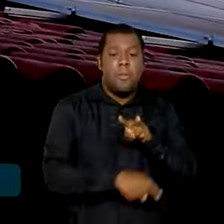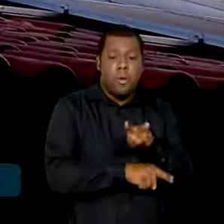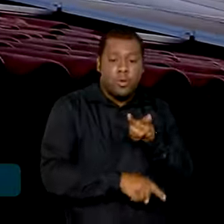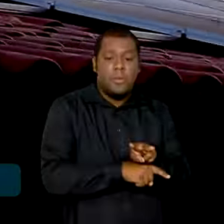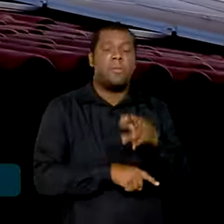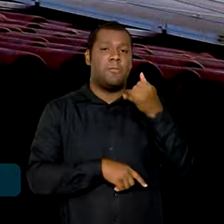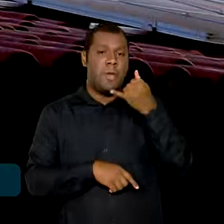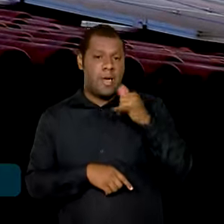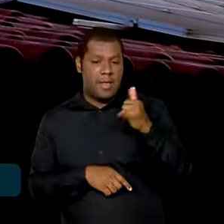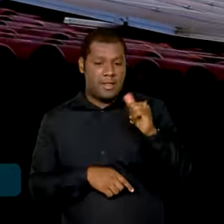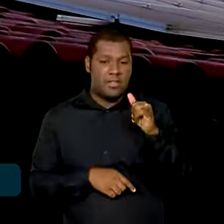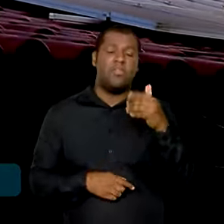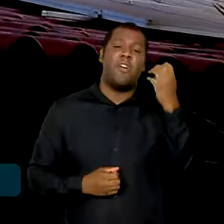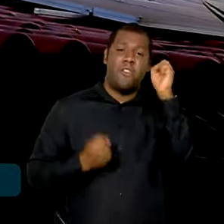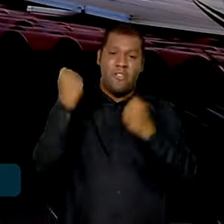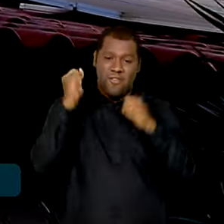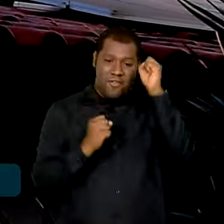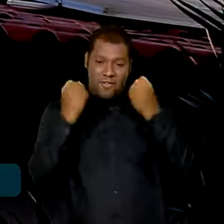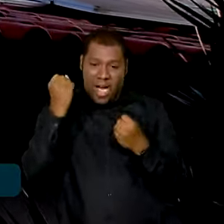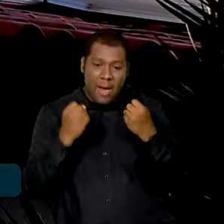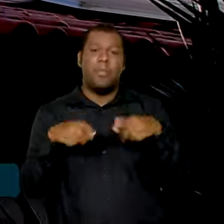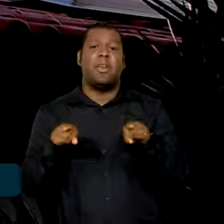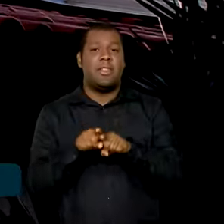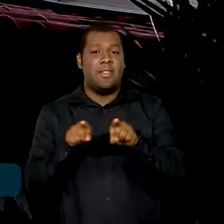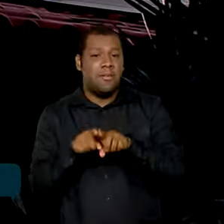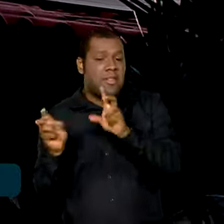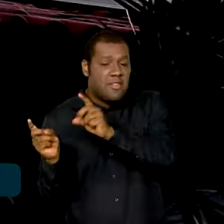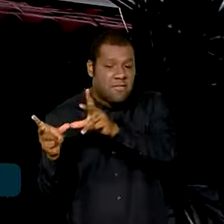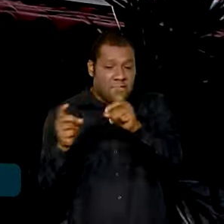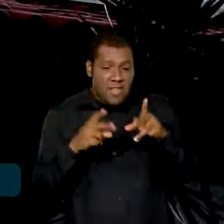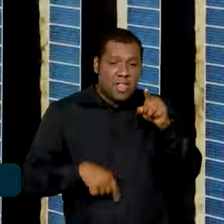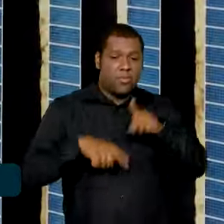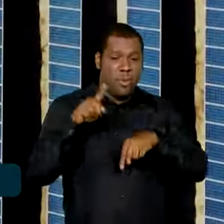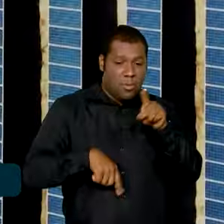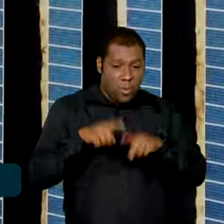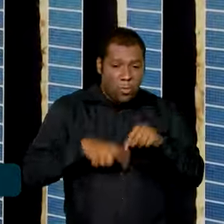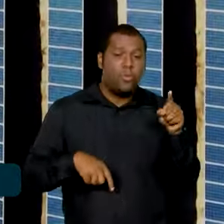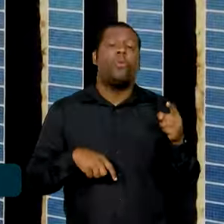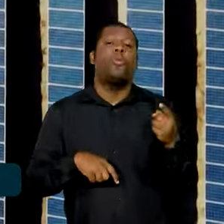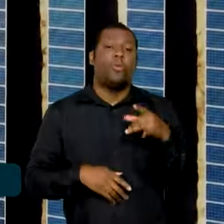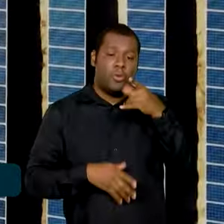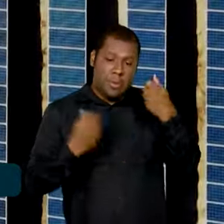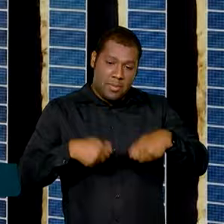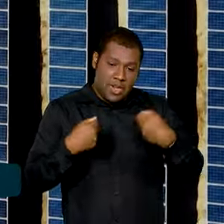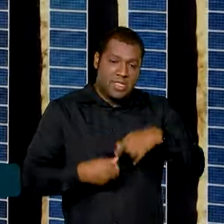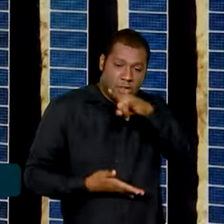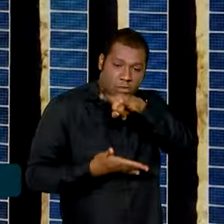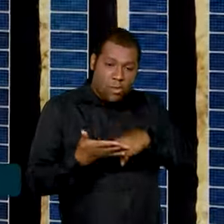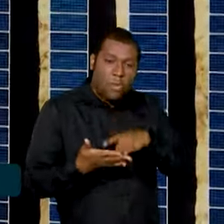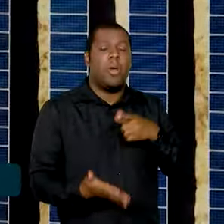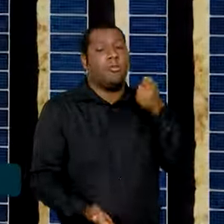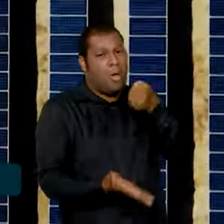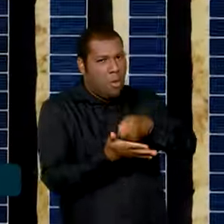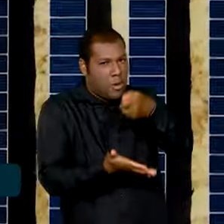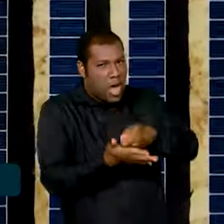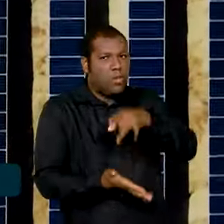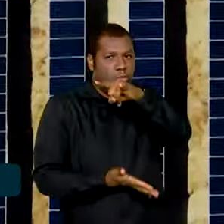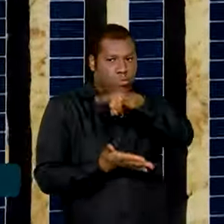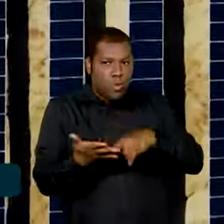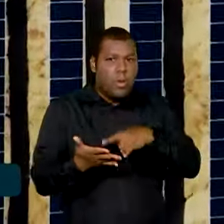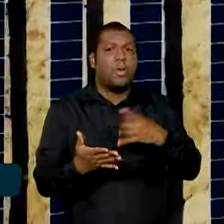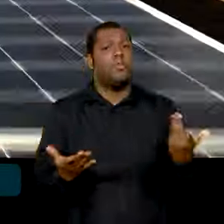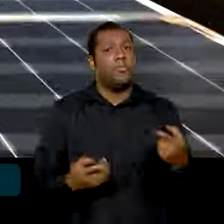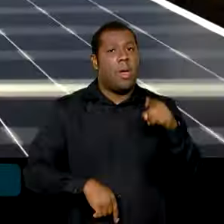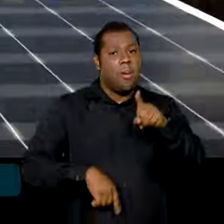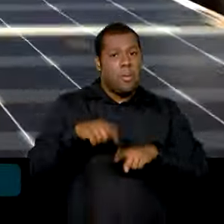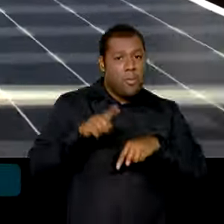elétrica para a fabricação e comercialização desses aparelhos. A certificação é obrigatória e garante que o